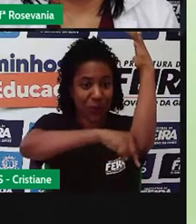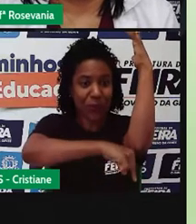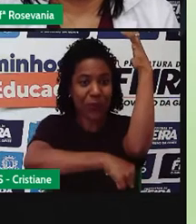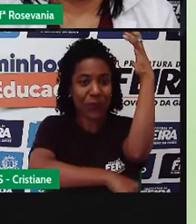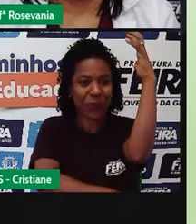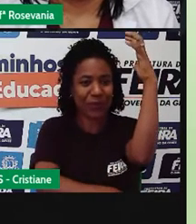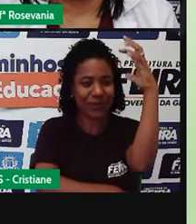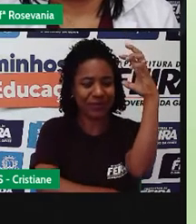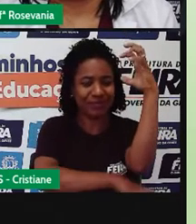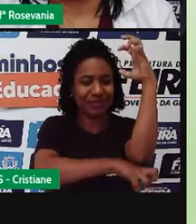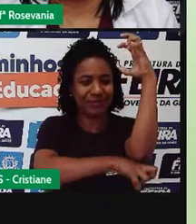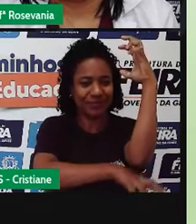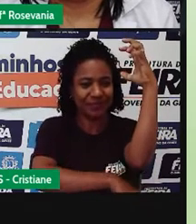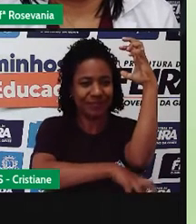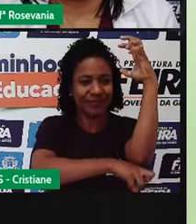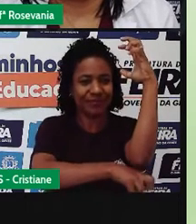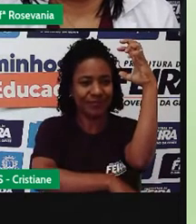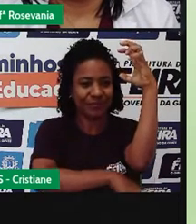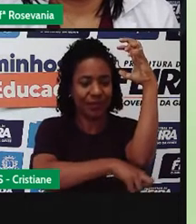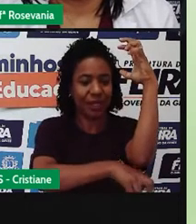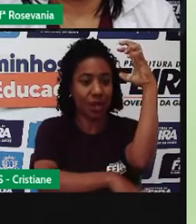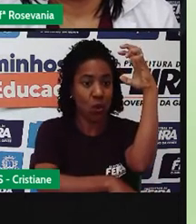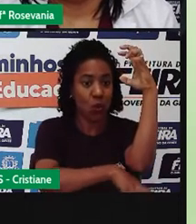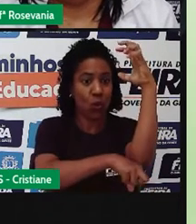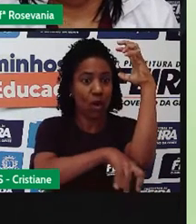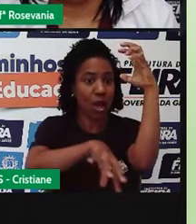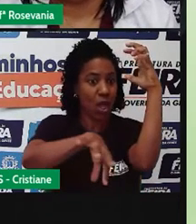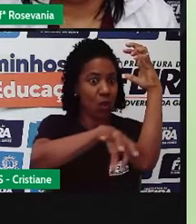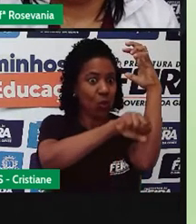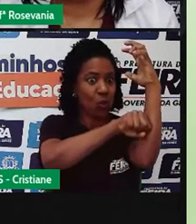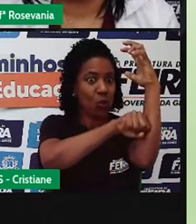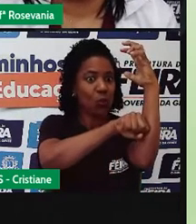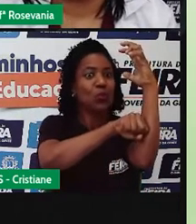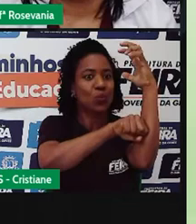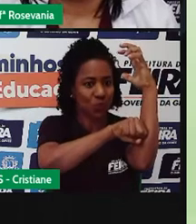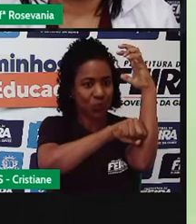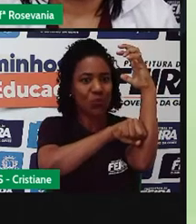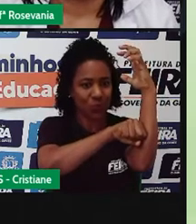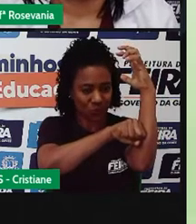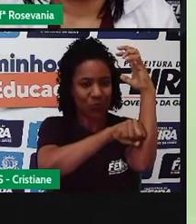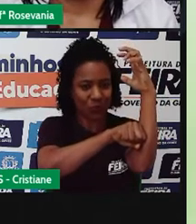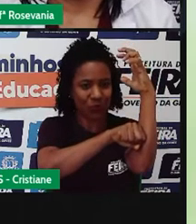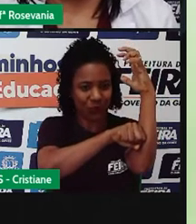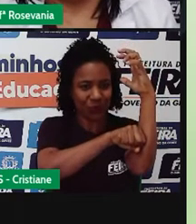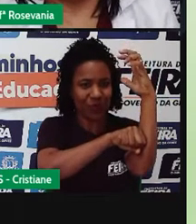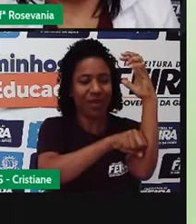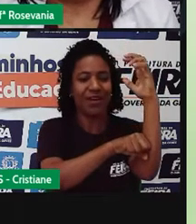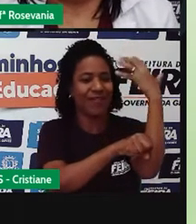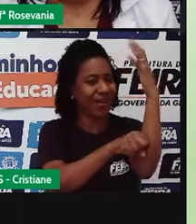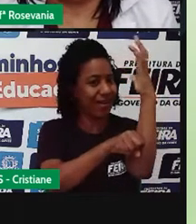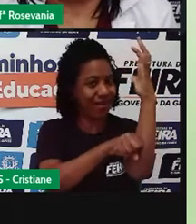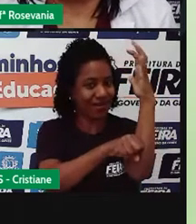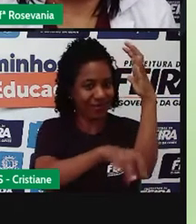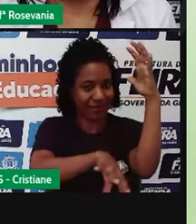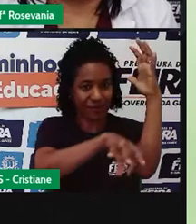e se acumula no caule, né, dessas plantas, das raízes, no caso, né, do um buzeiro também. E aí, o que acontece?